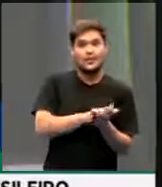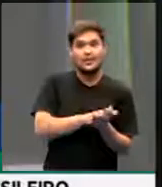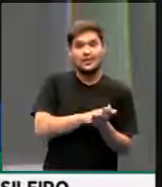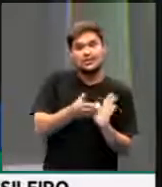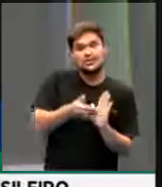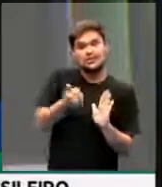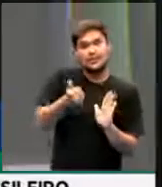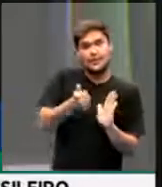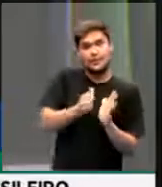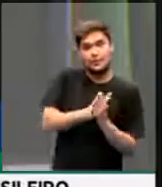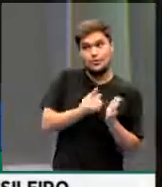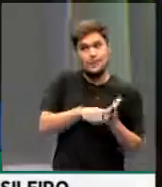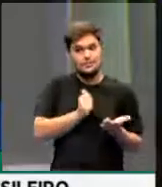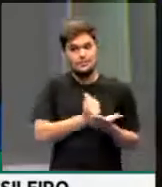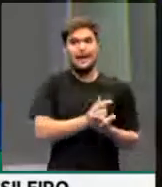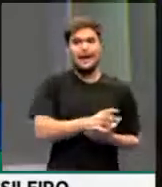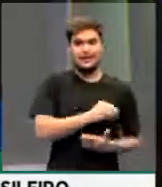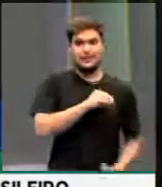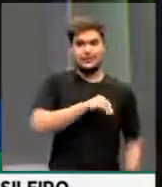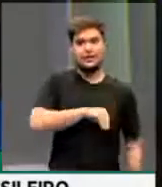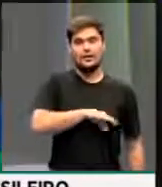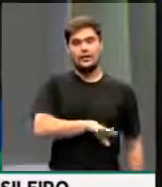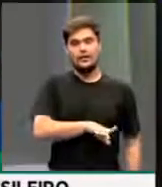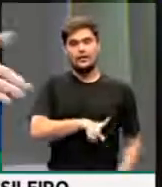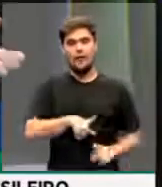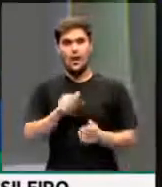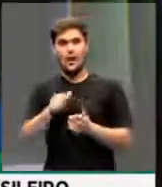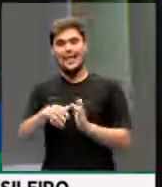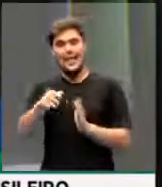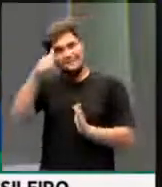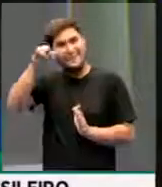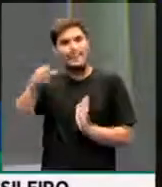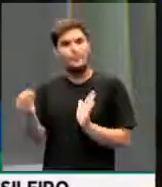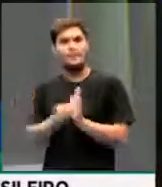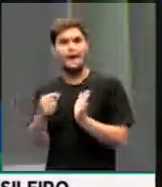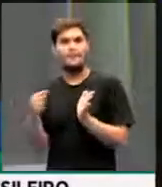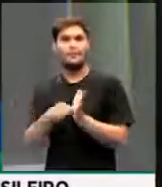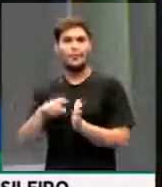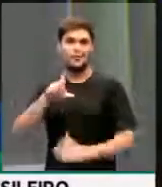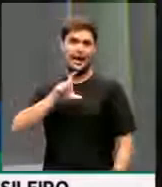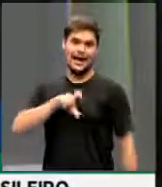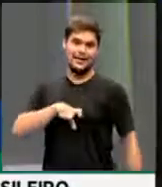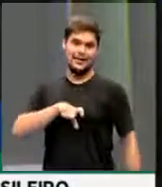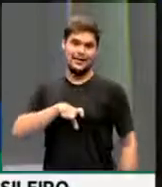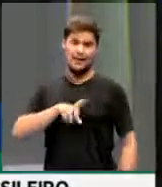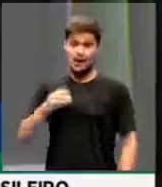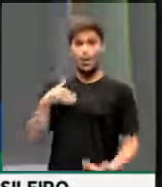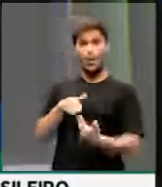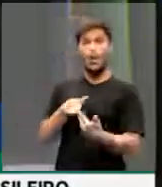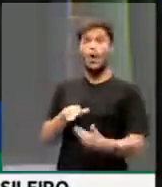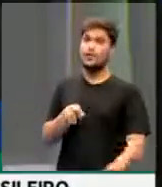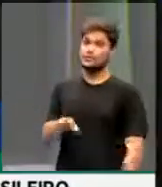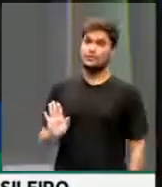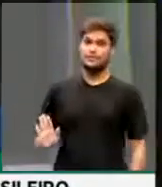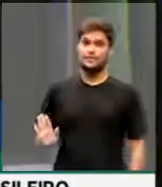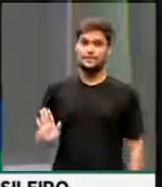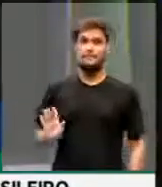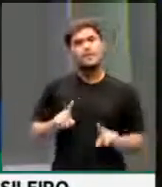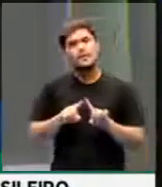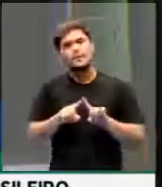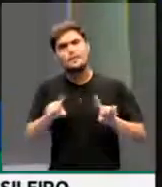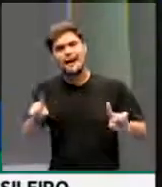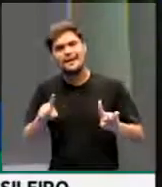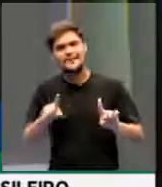Isso não precisa se transformar em pontos na carteira. Essa é uma mudança com a qual nós concordaríamos. Não vemos problema nisso. Agora,